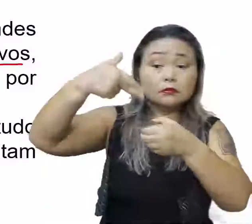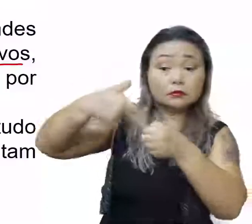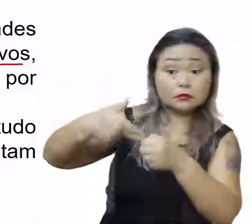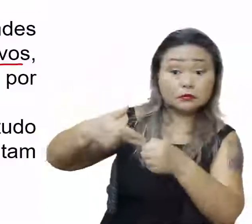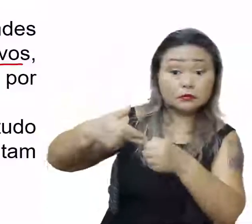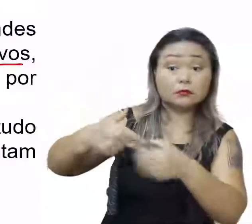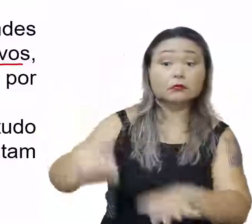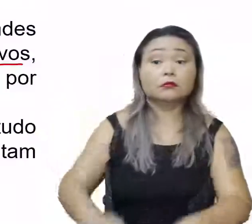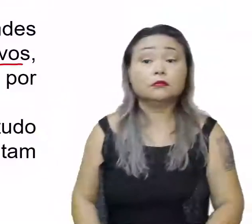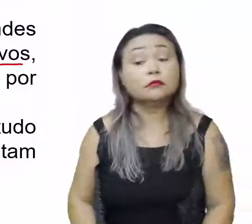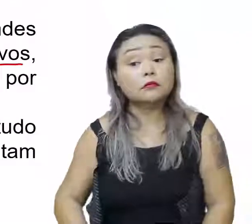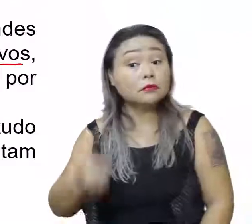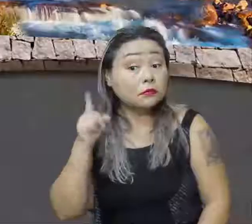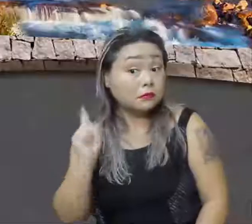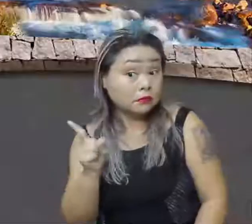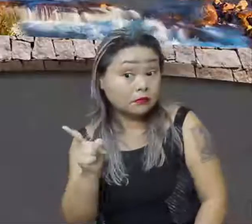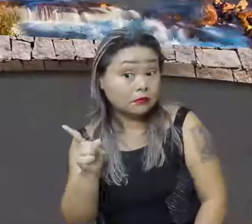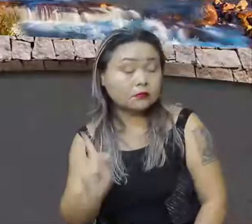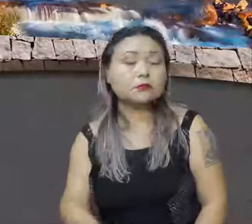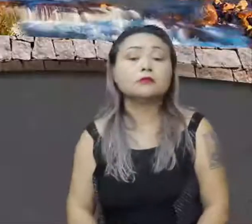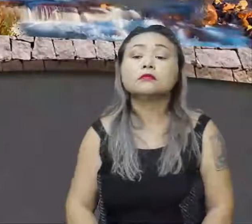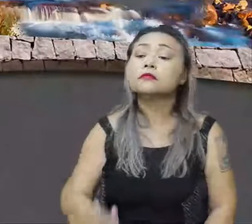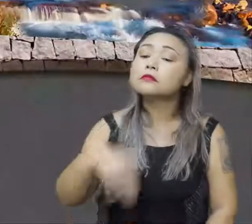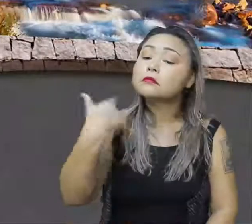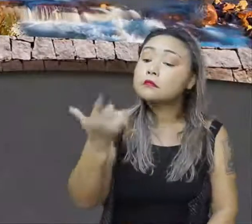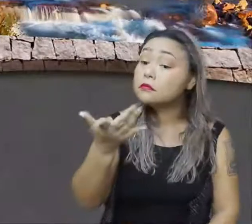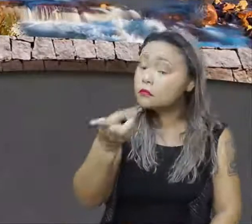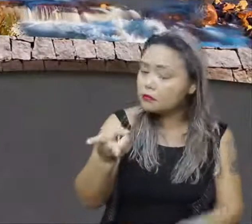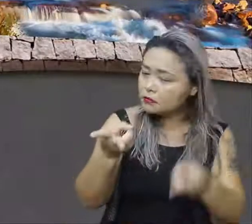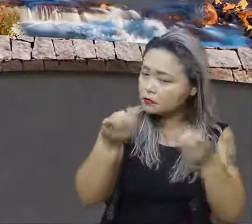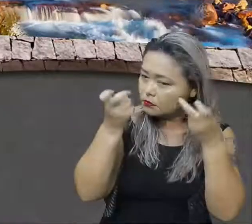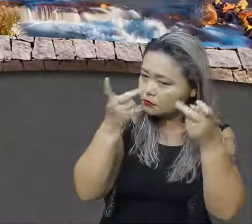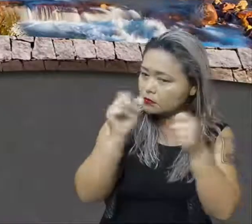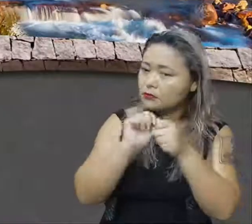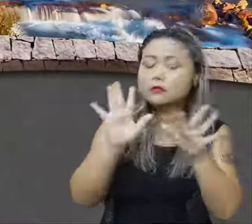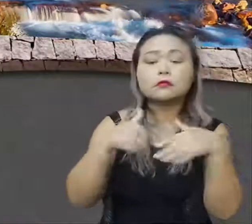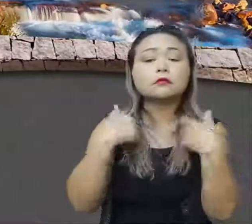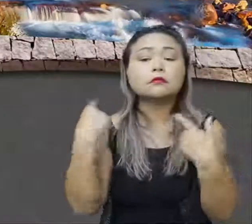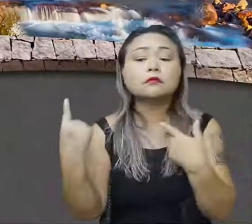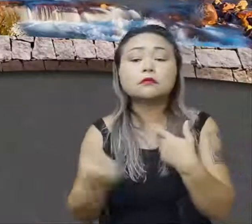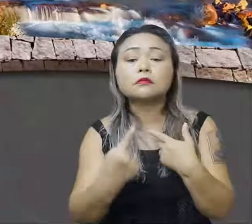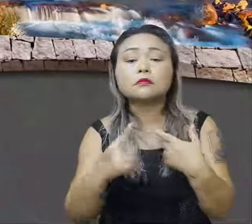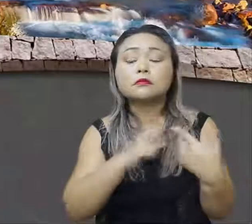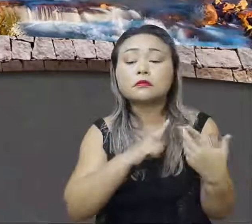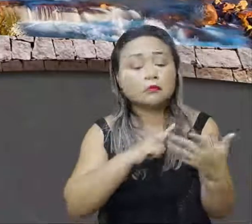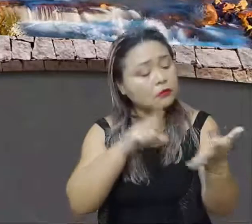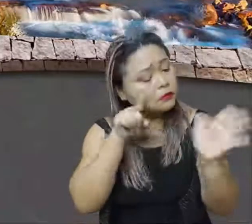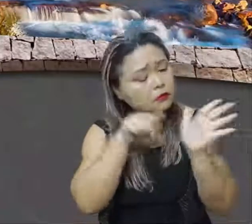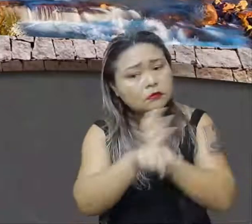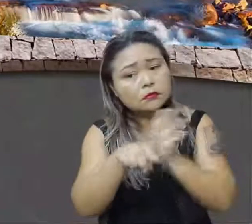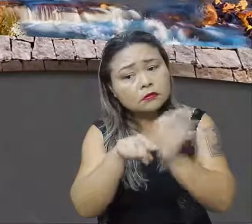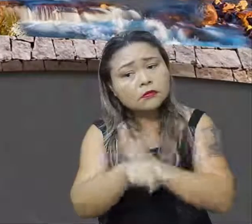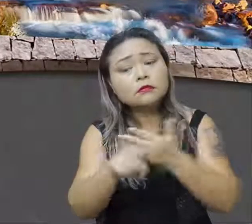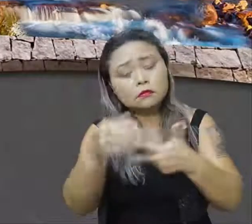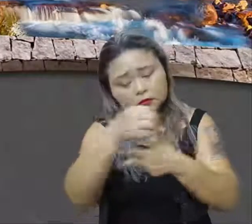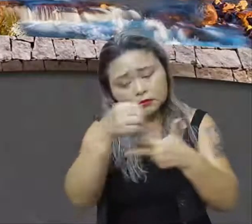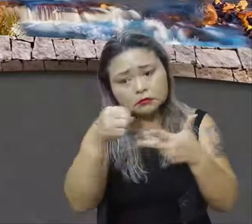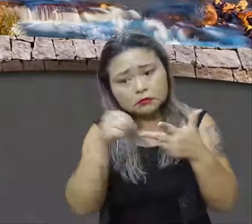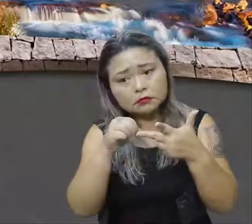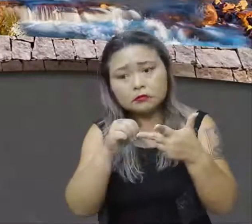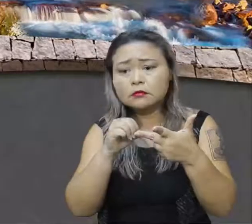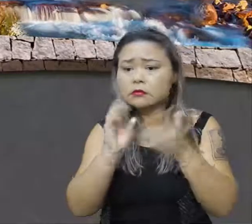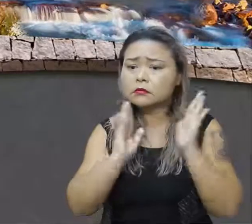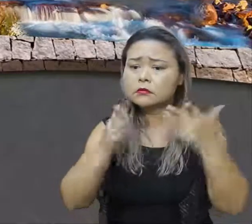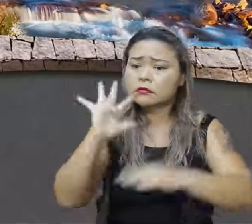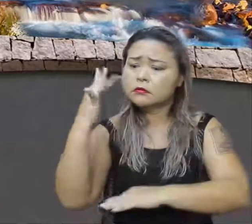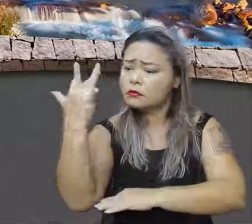petroleiros. Os Como você pode perceber, nós temos questões, quando vem no Enem, sobre meio